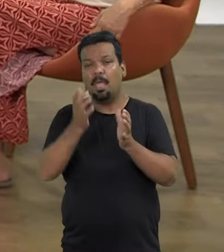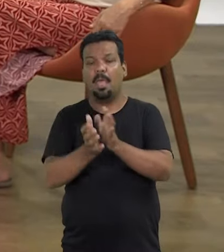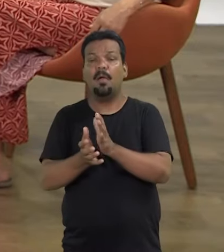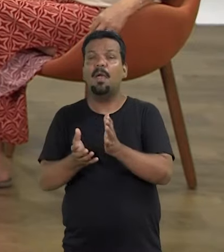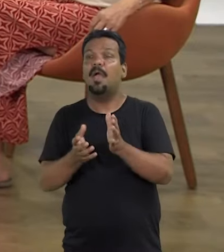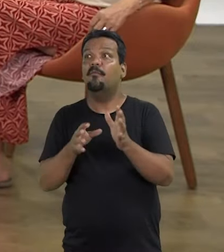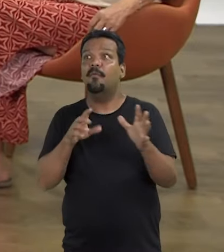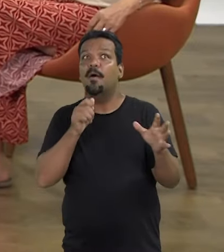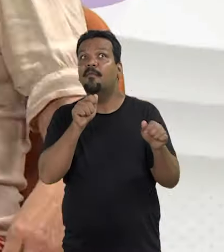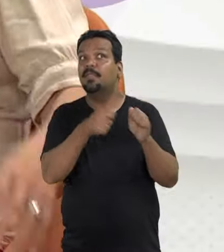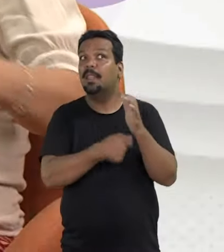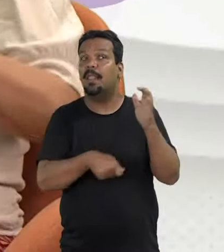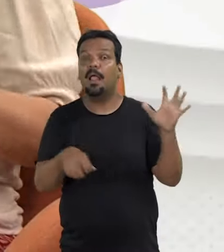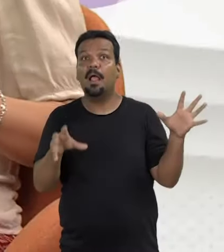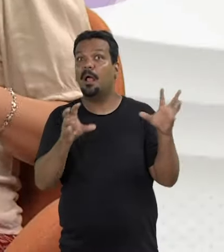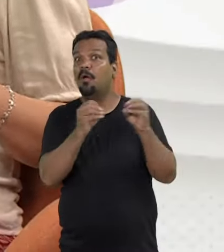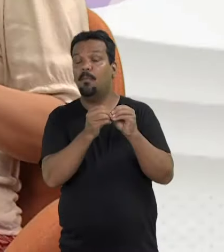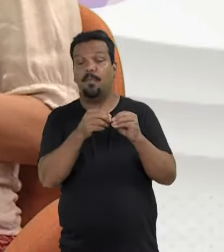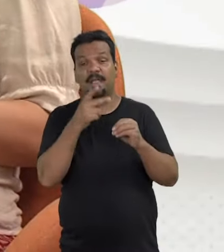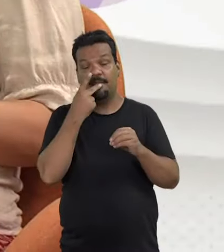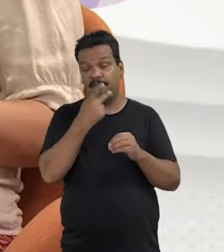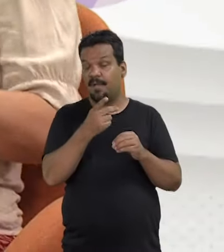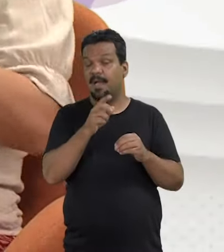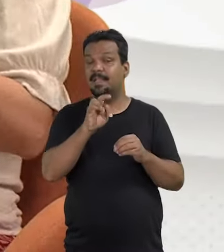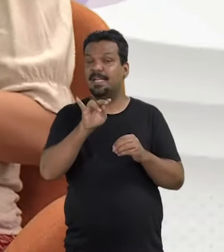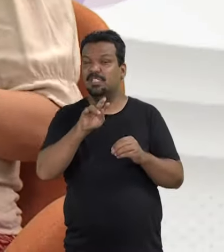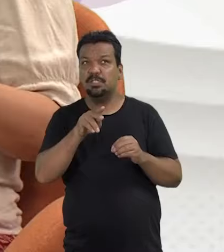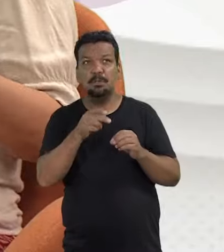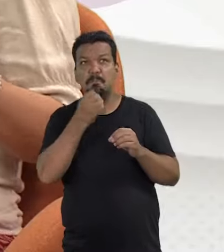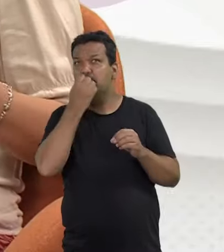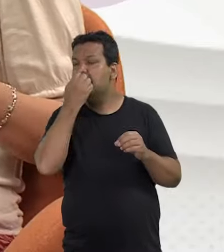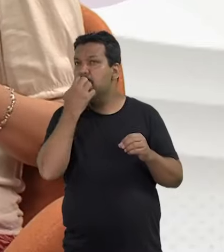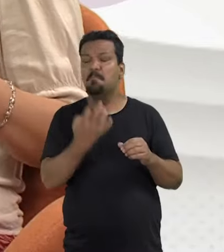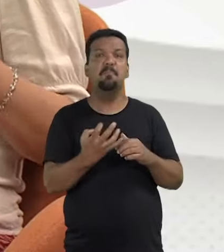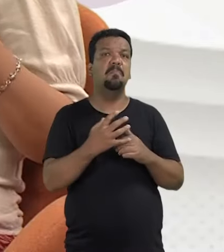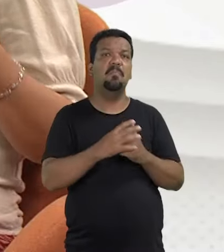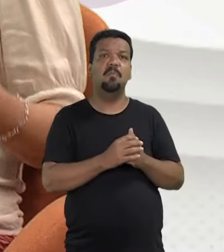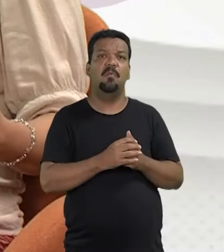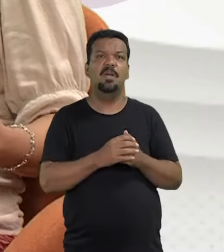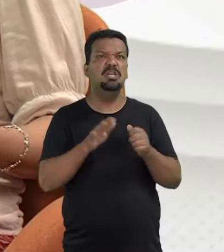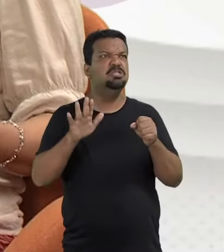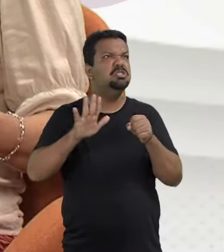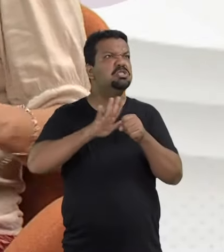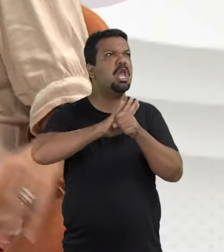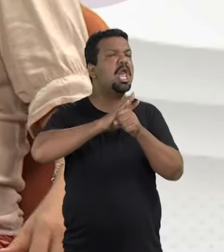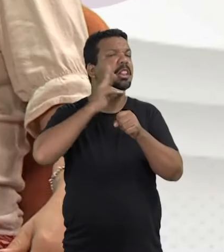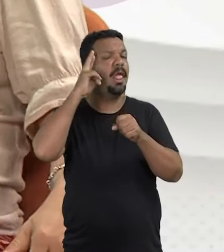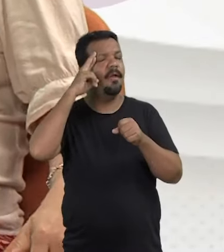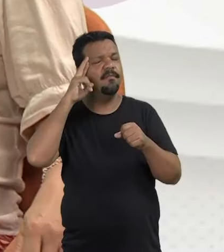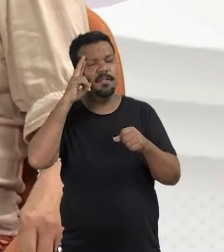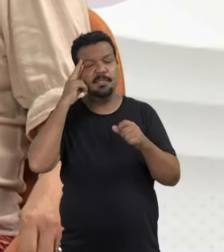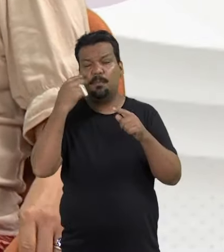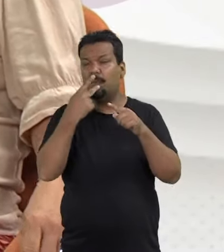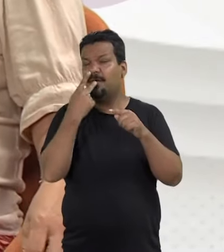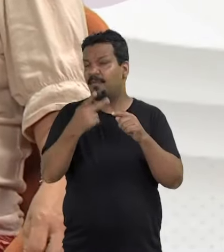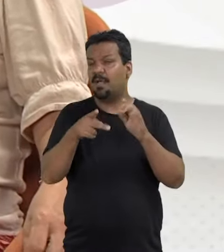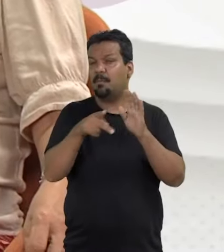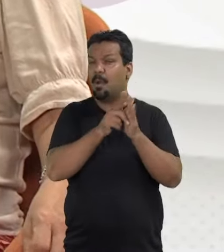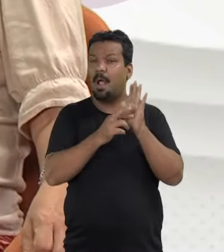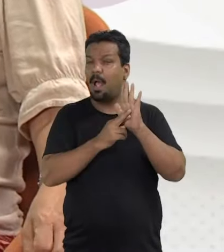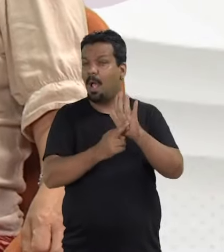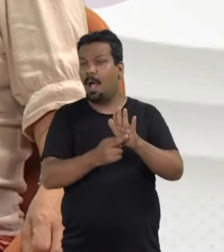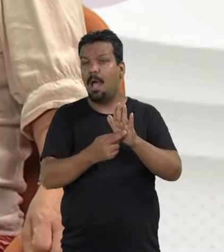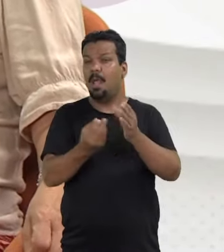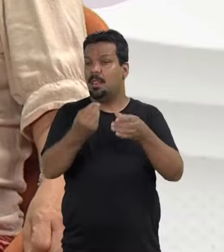esse teu olhar, essa tua visão. Tentar fazer um resumo aqui. A fala de Cristina é muito poderosa, com muitas informações. E aí, mesmo tempo em que ela